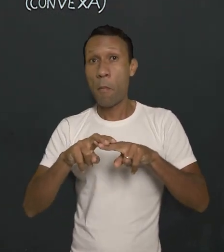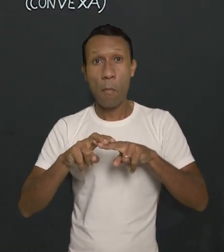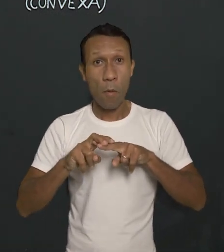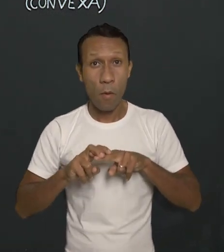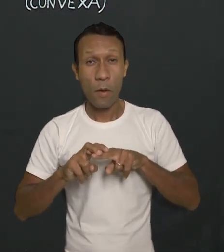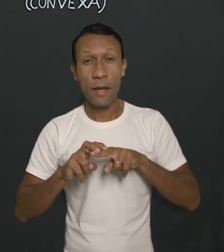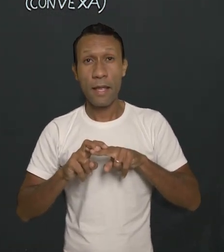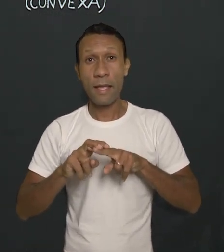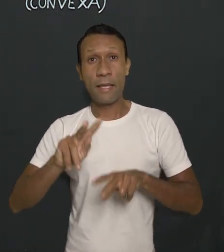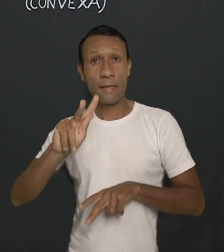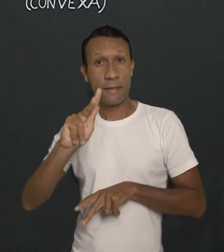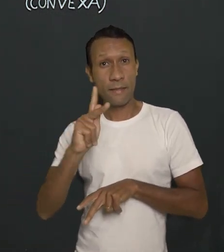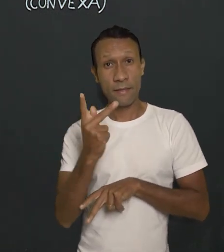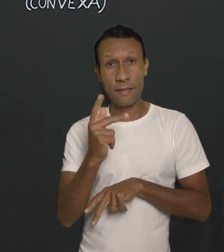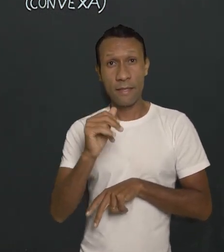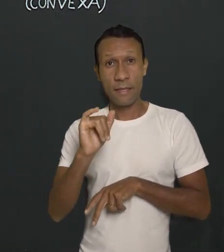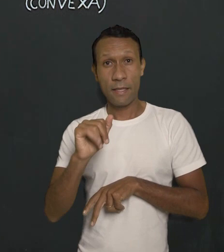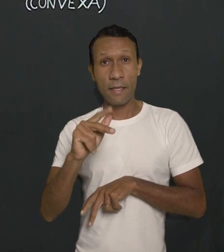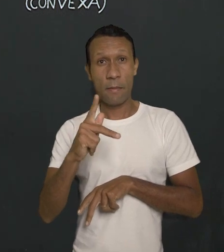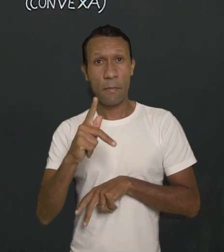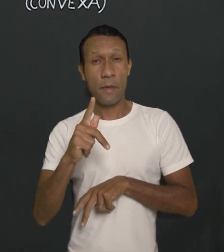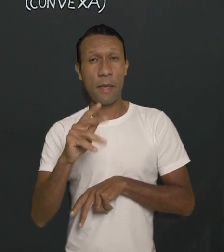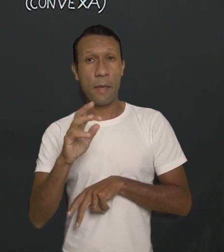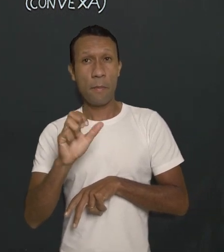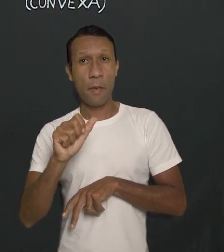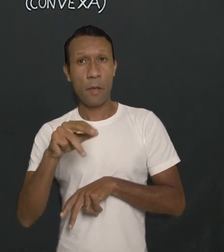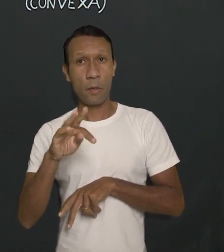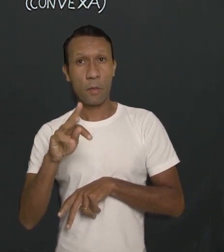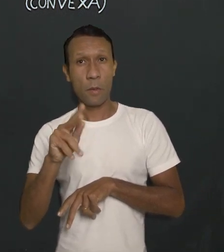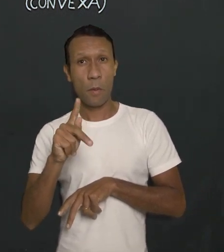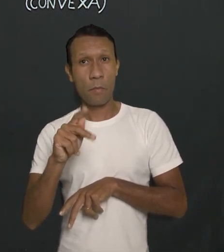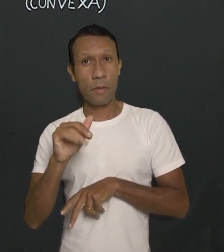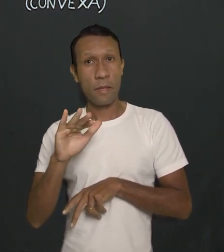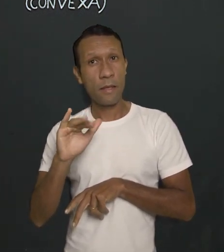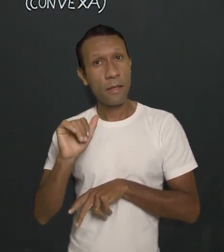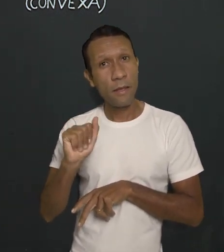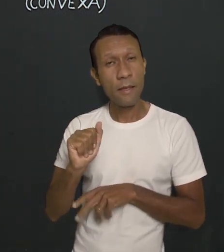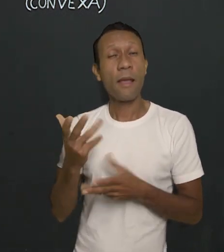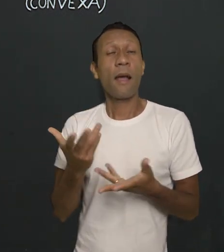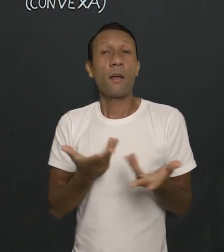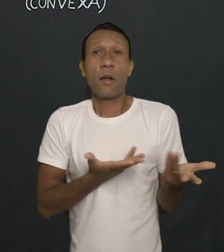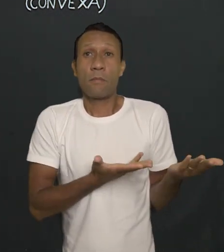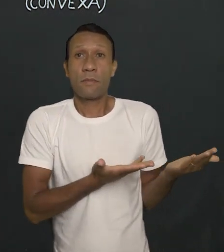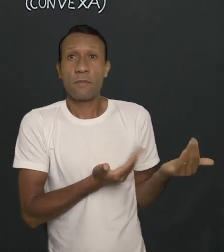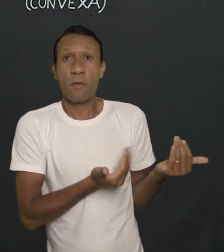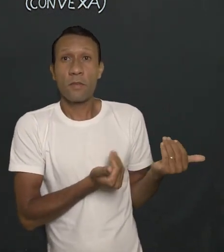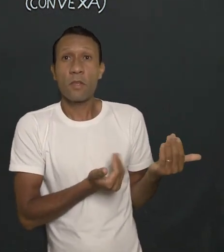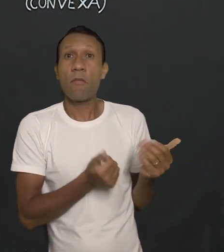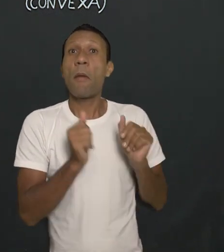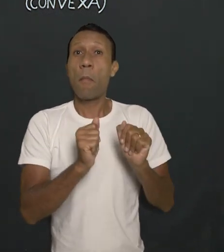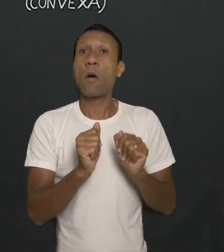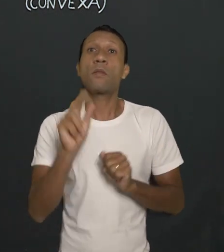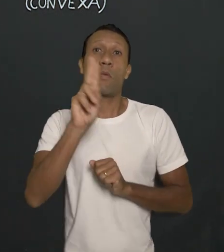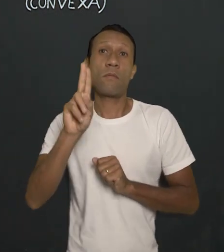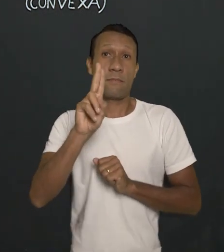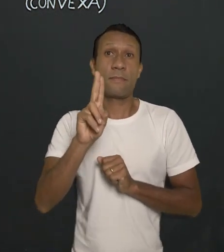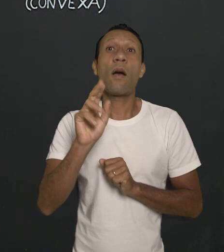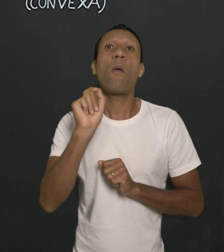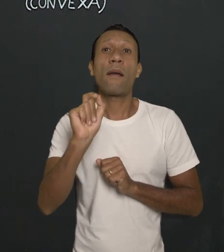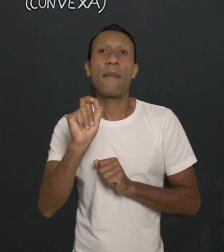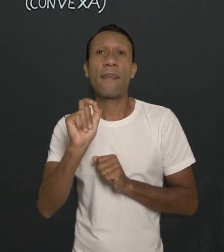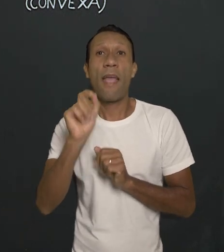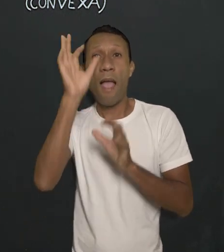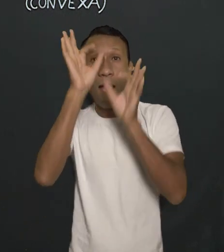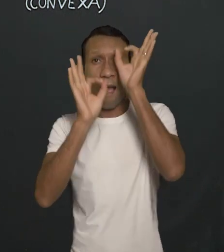caso da hipermetropia, há muitas chances de, na adolescência, o hipermétrope melhorar.